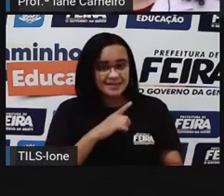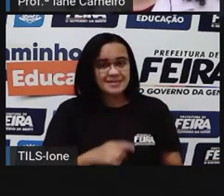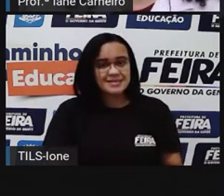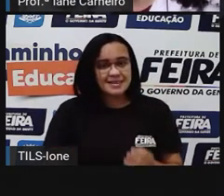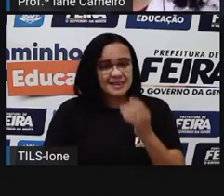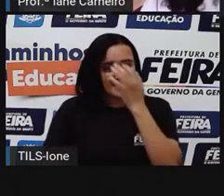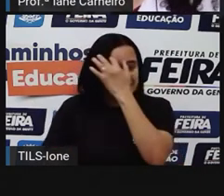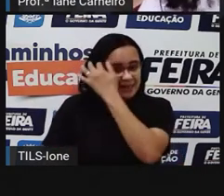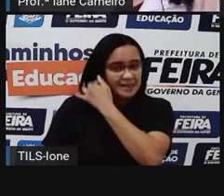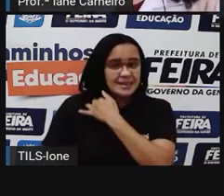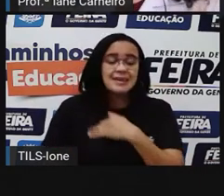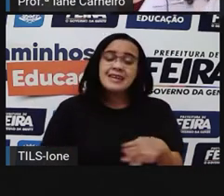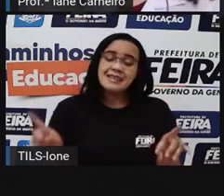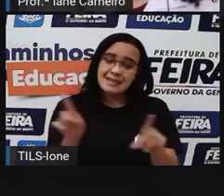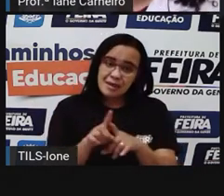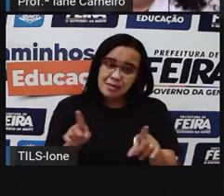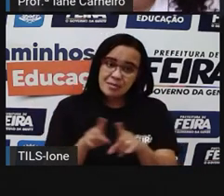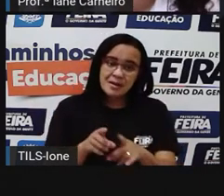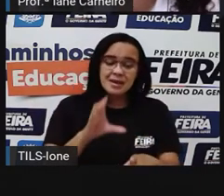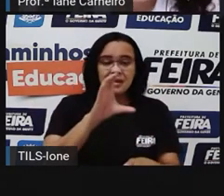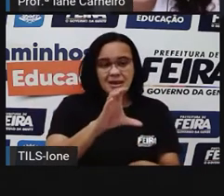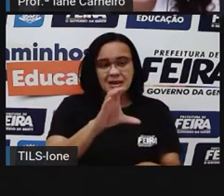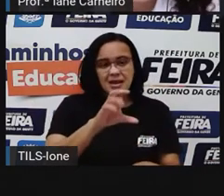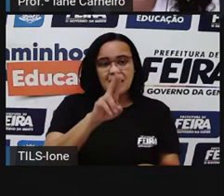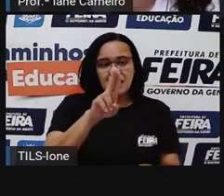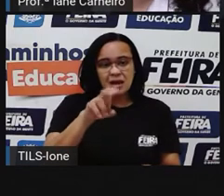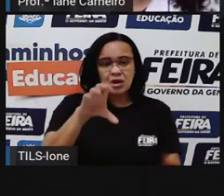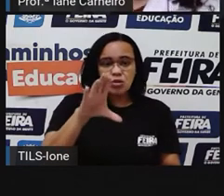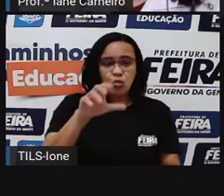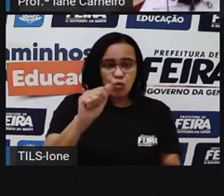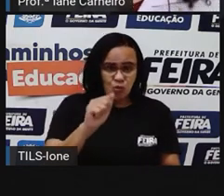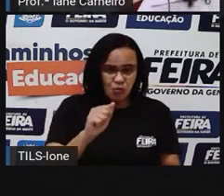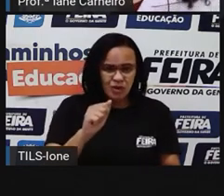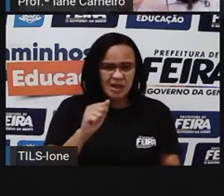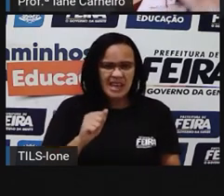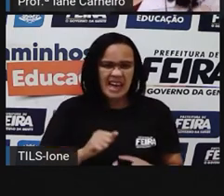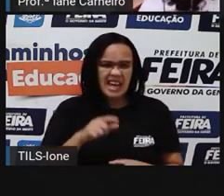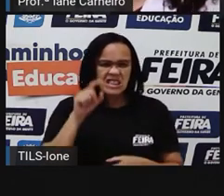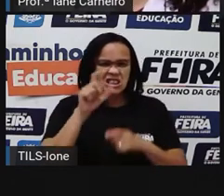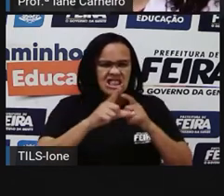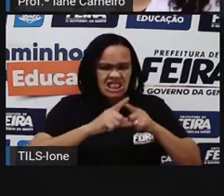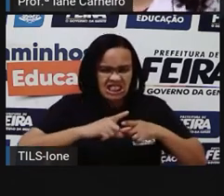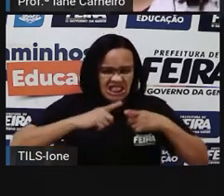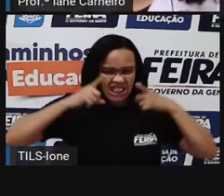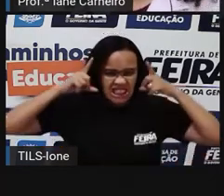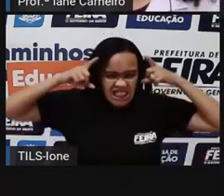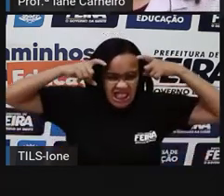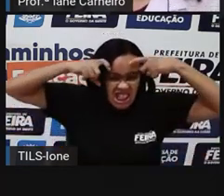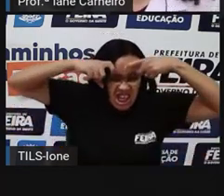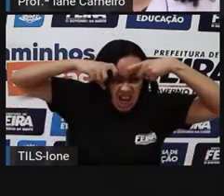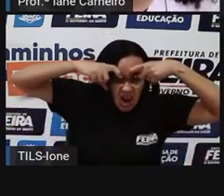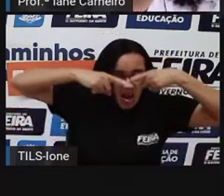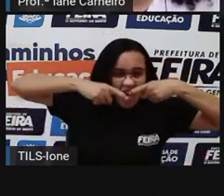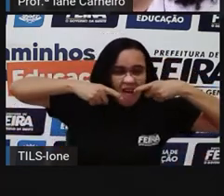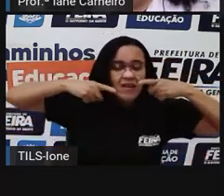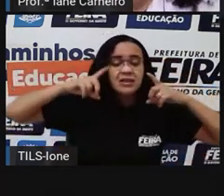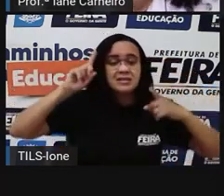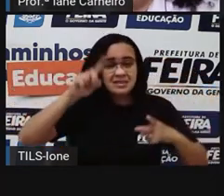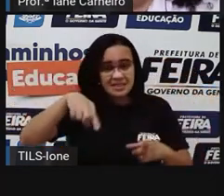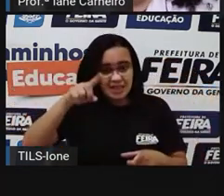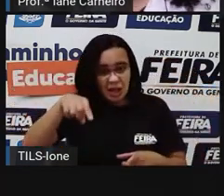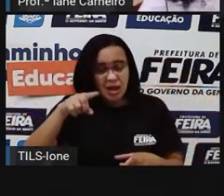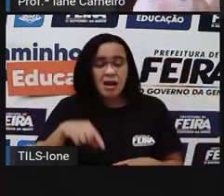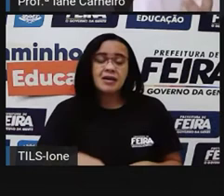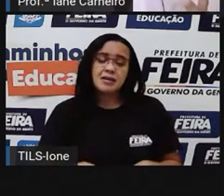A Cuca, né? Então, a Pró, quando era criança, é rei de medo da Cuca, né? Mas aqui na Turminha do Folclore, ela é uma bruxa muito